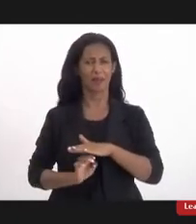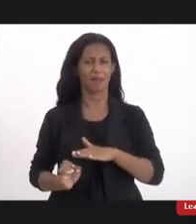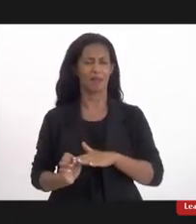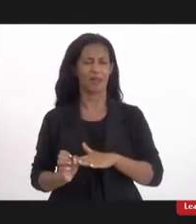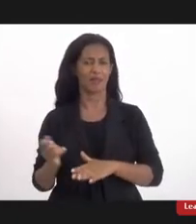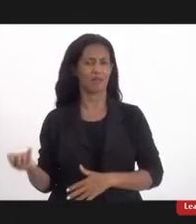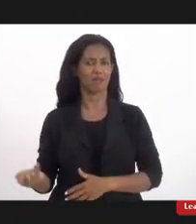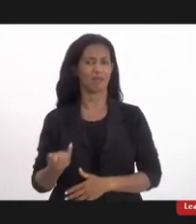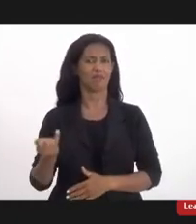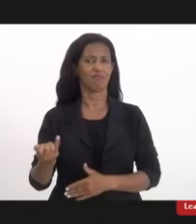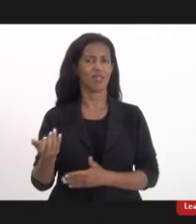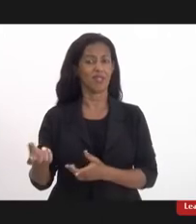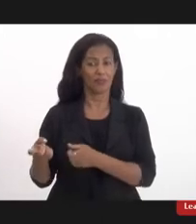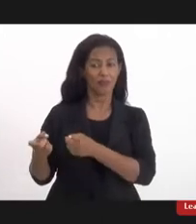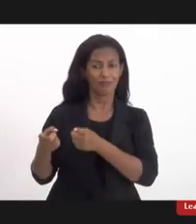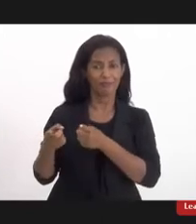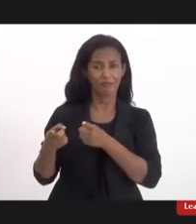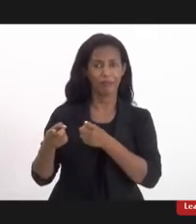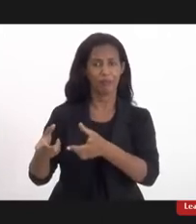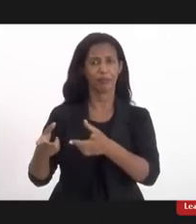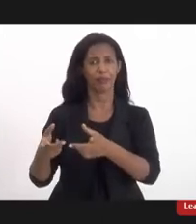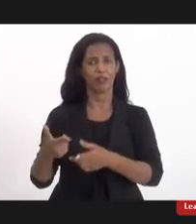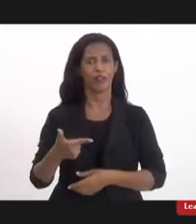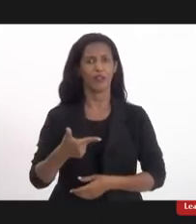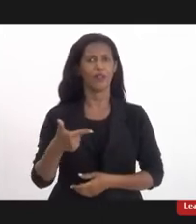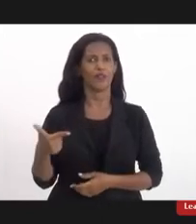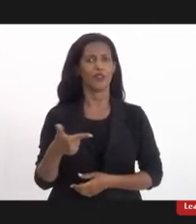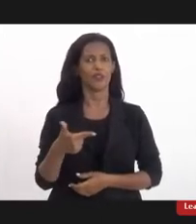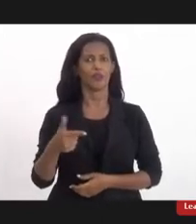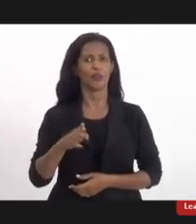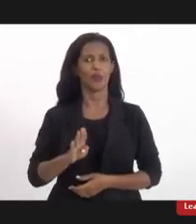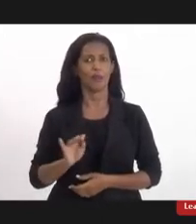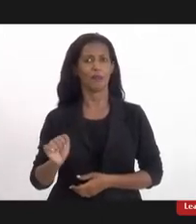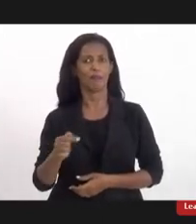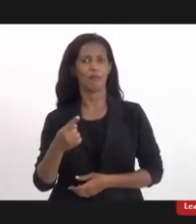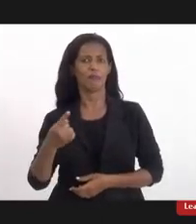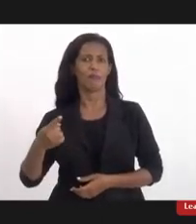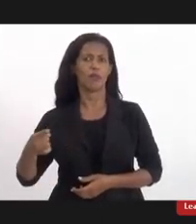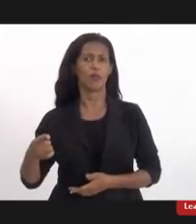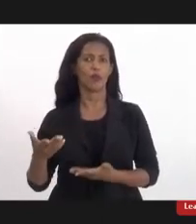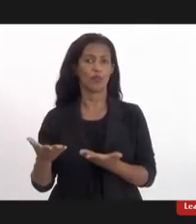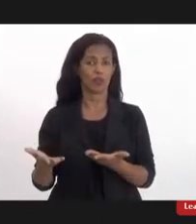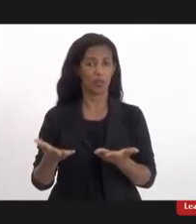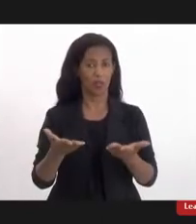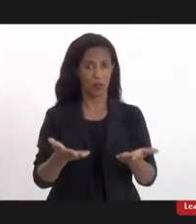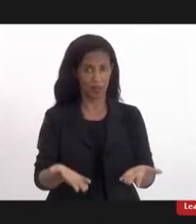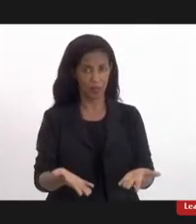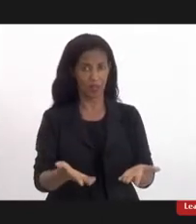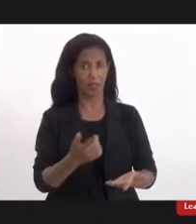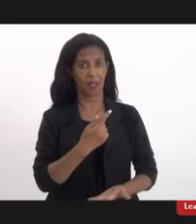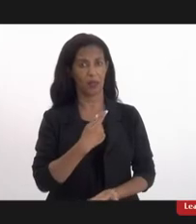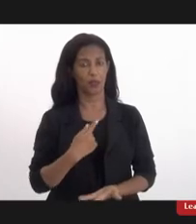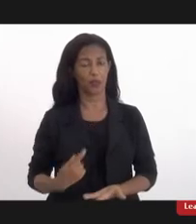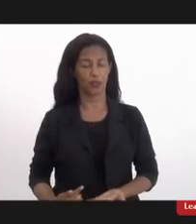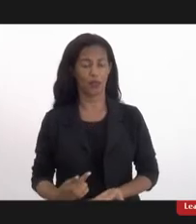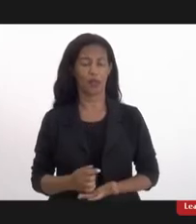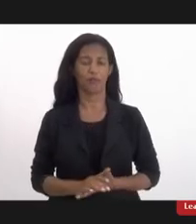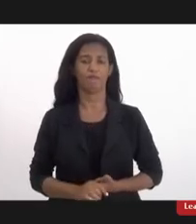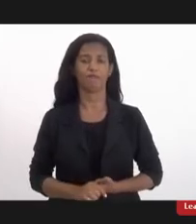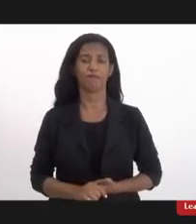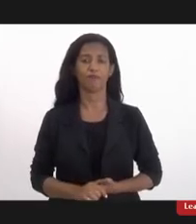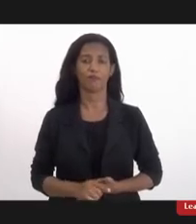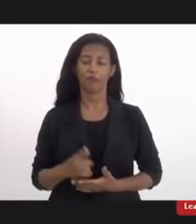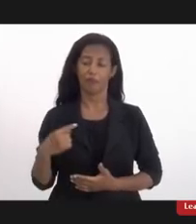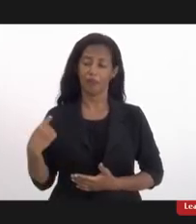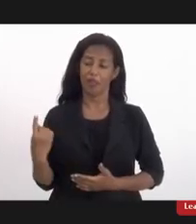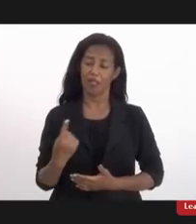que foi vendida por 22 bilhões, que é o que está aí na mão do governador, né? E